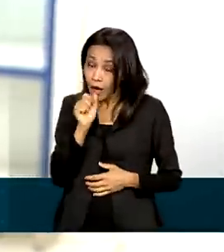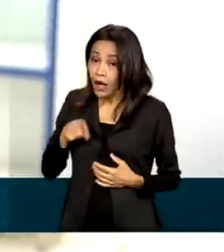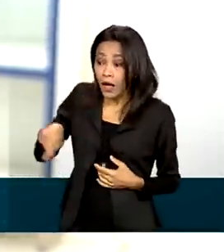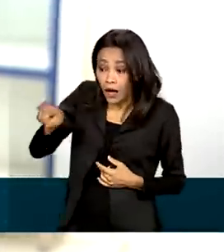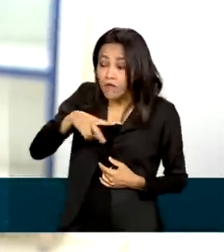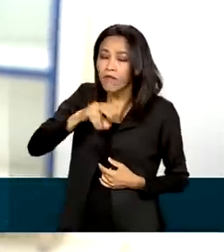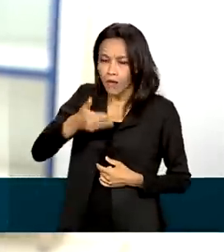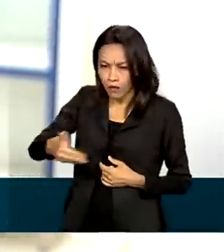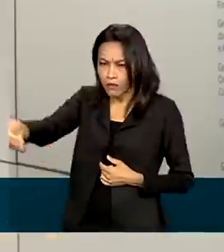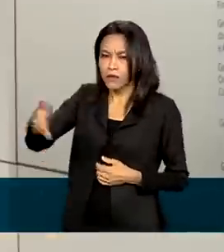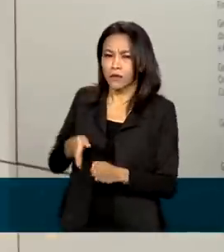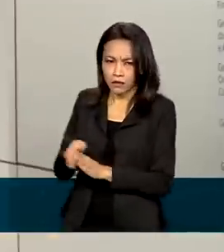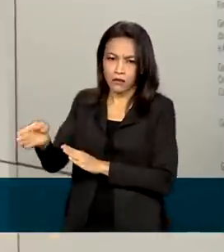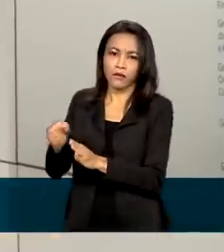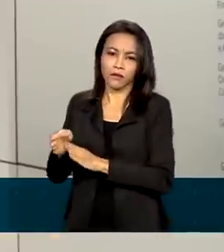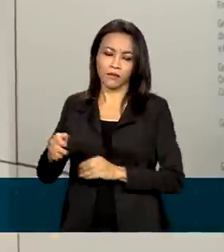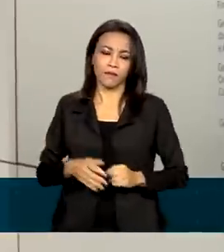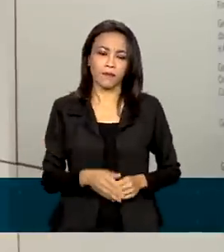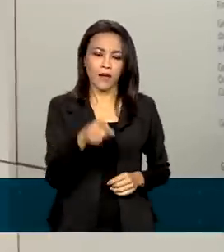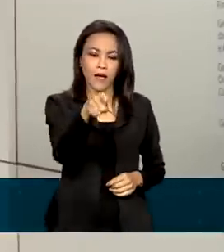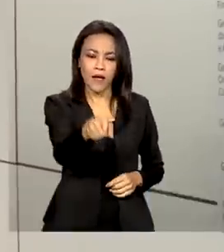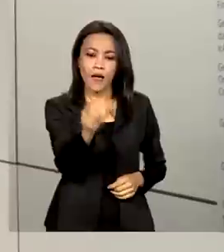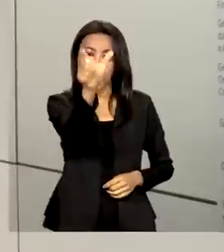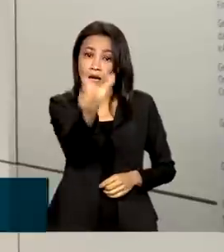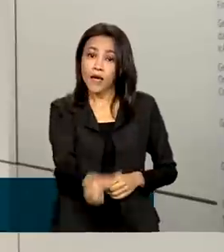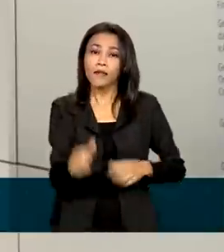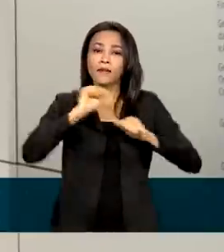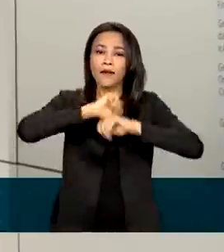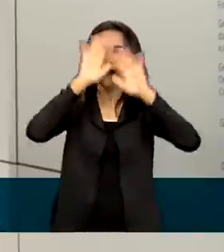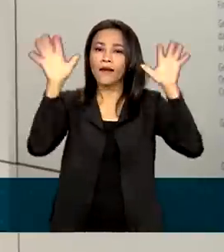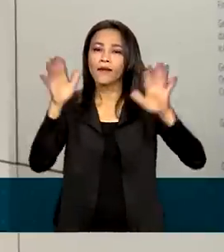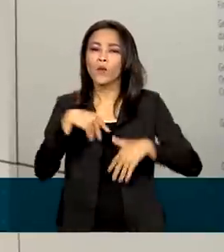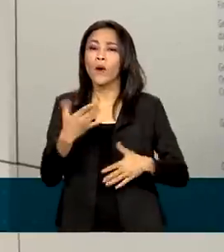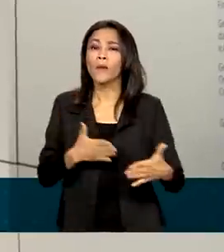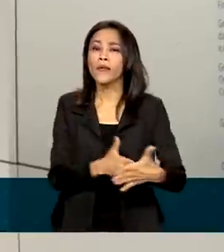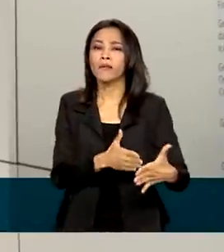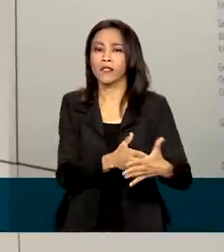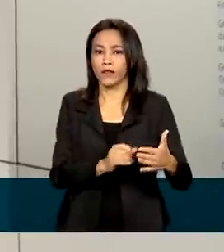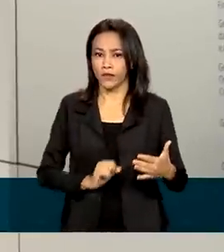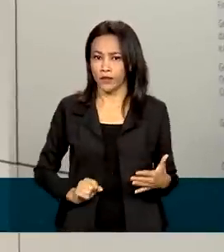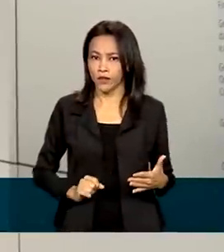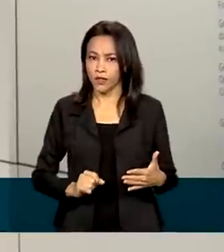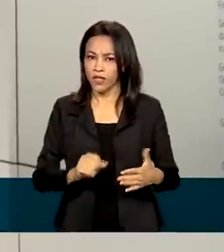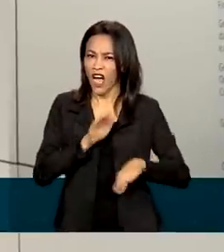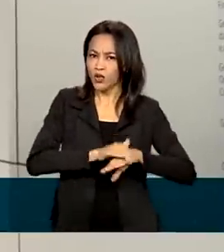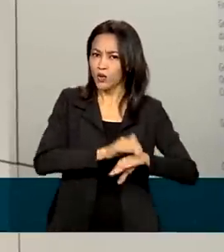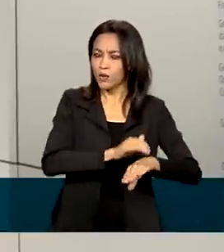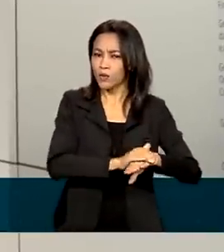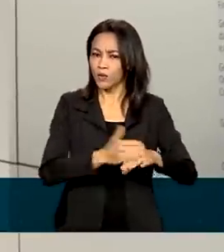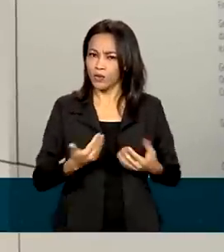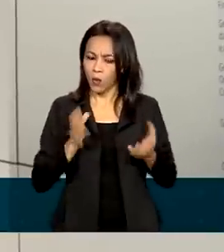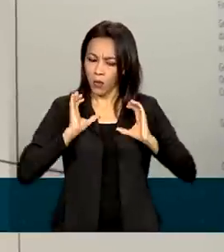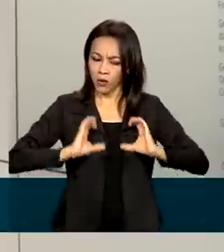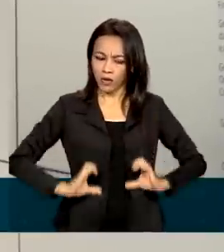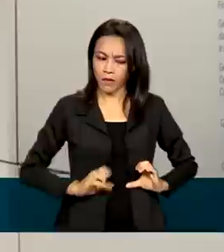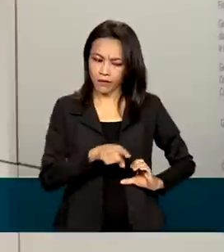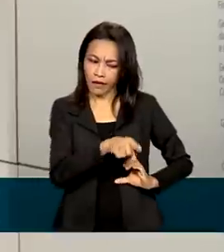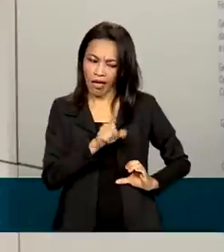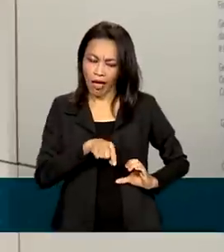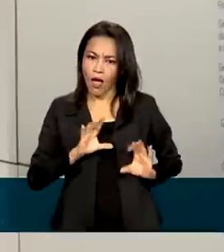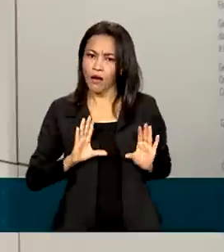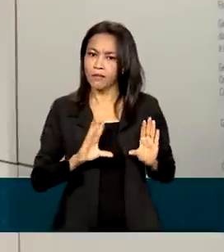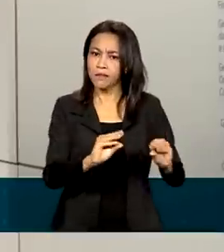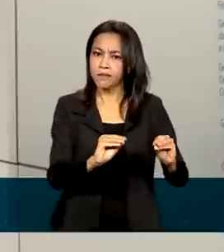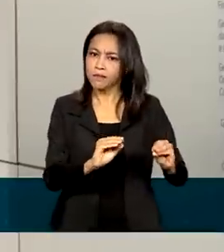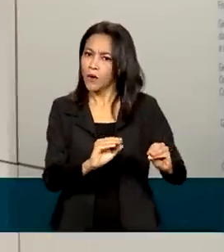serão orientados. As pessoas vão ter muita clareza, qual é o limite daquelas atitudes que vão caracterizar ou não o assédio sexual. Então